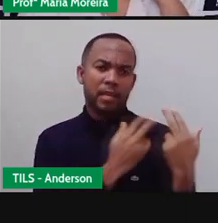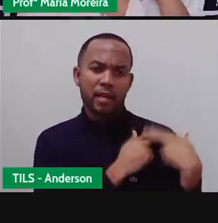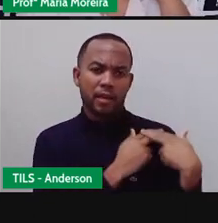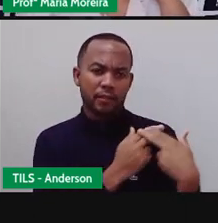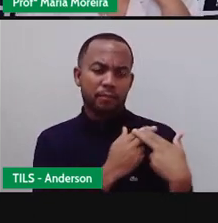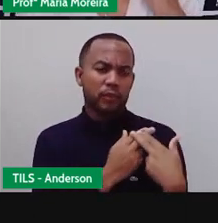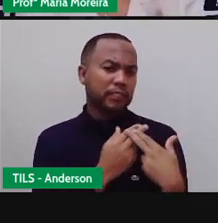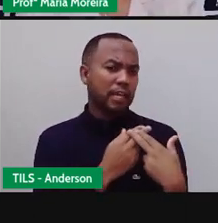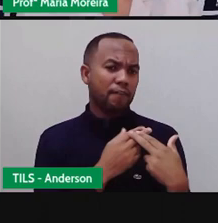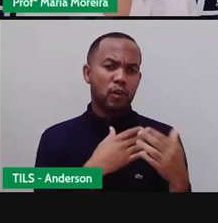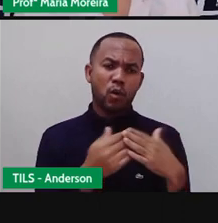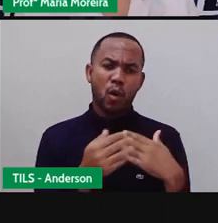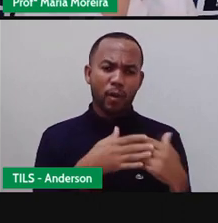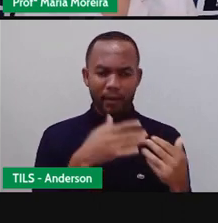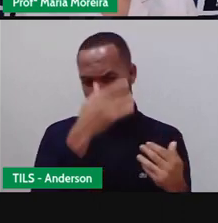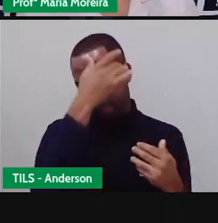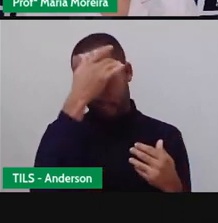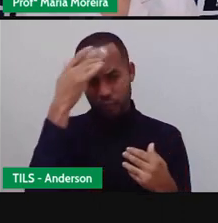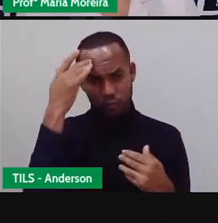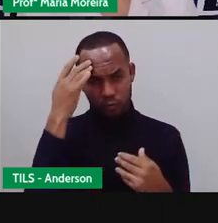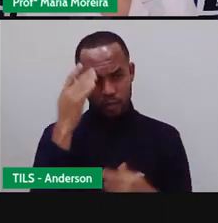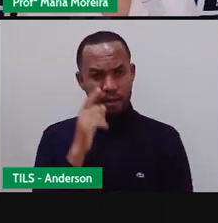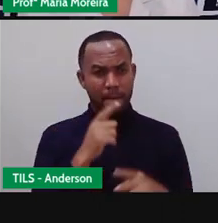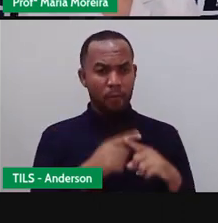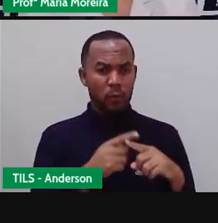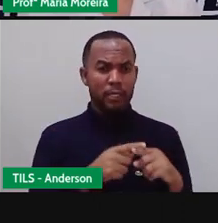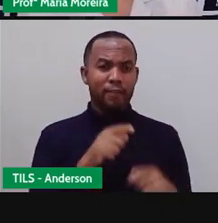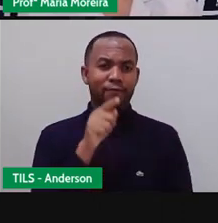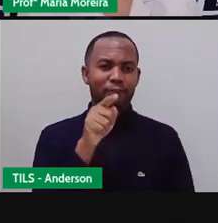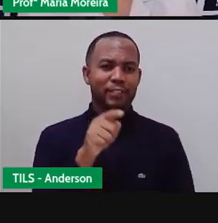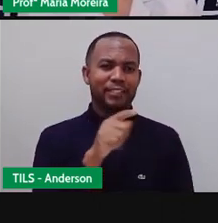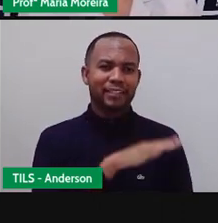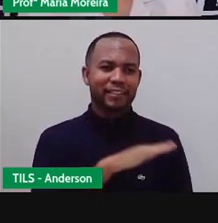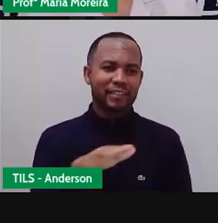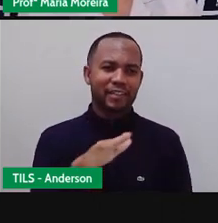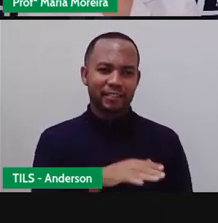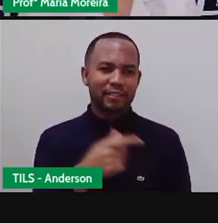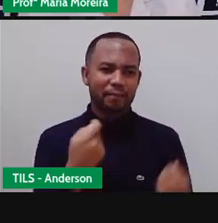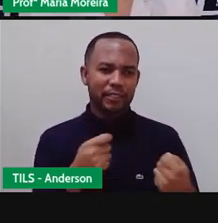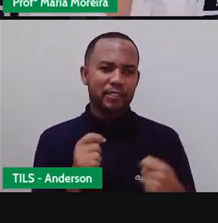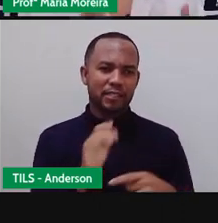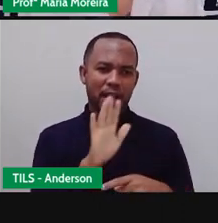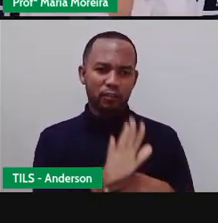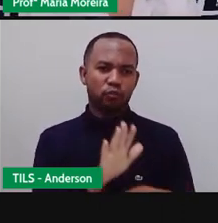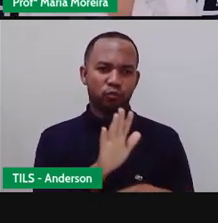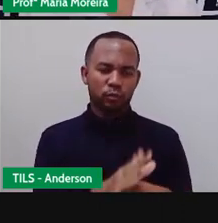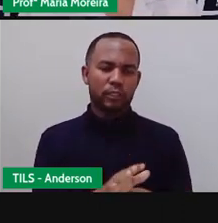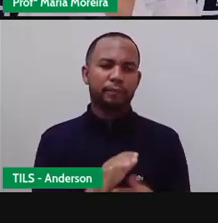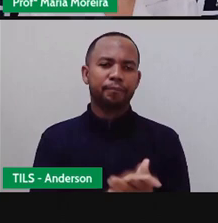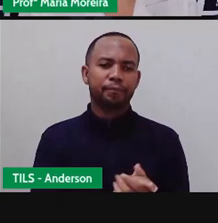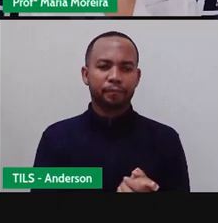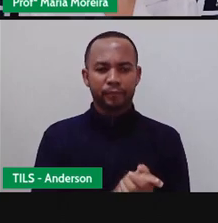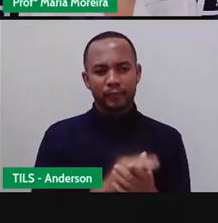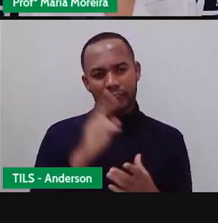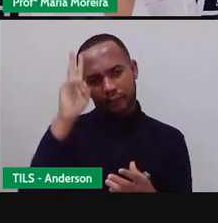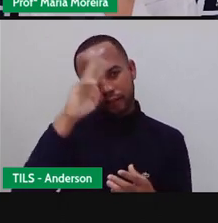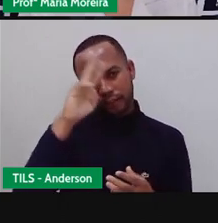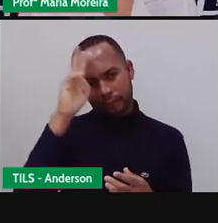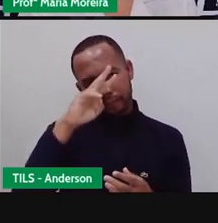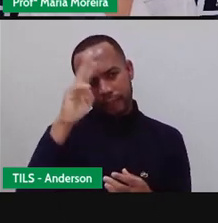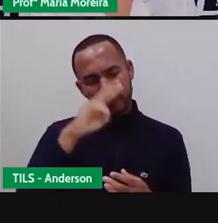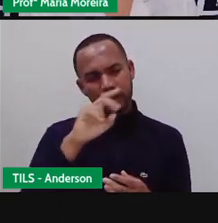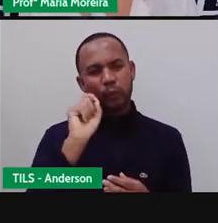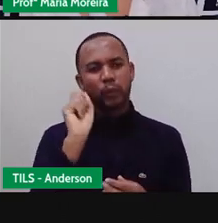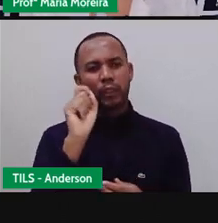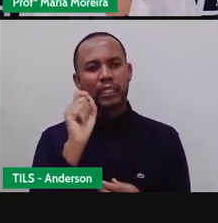vovó, dinda, quem for. Porque vocês são crianças e precisam de orientação. Lembra quando a gente estava falando sobre a receita?